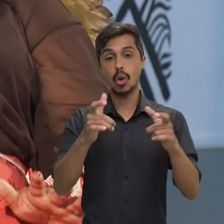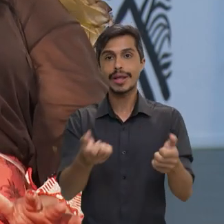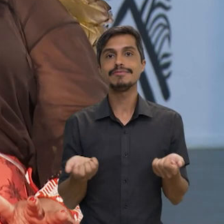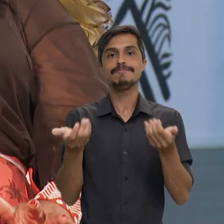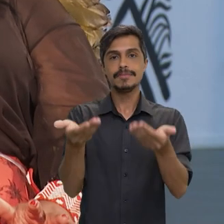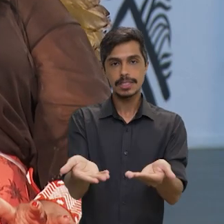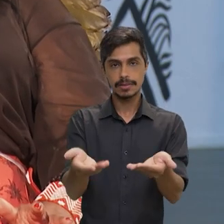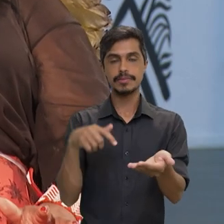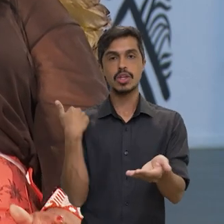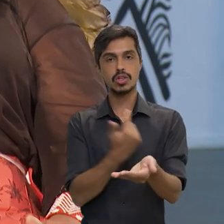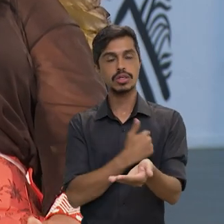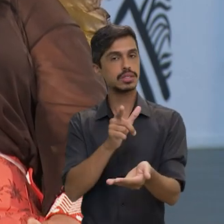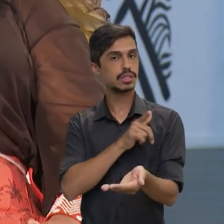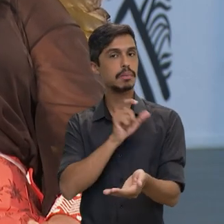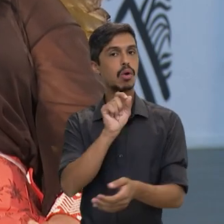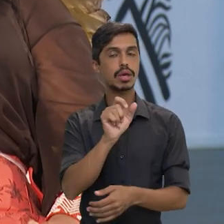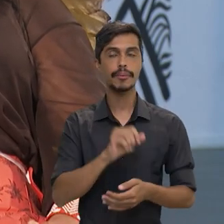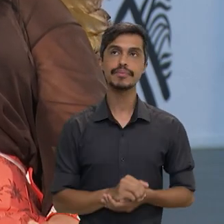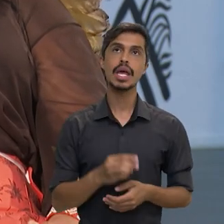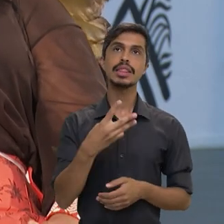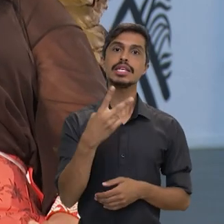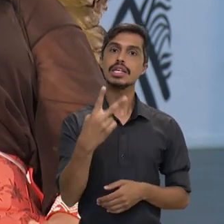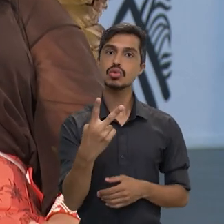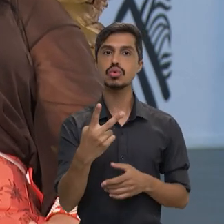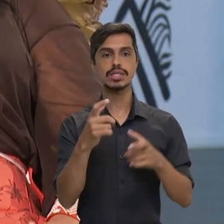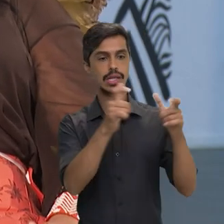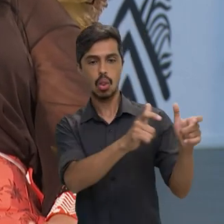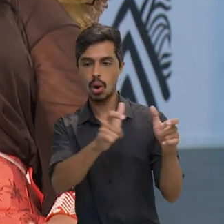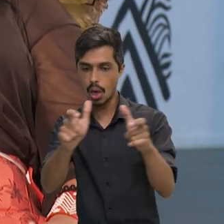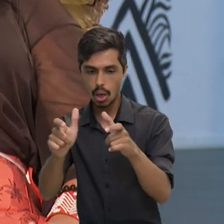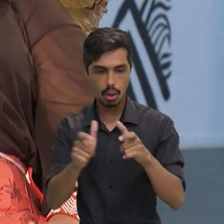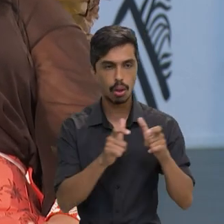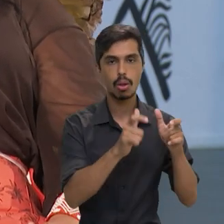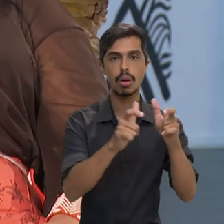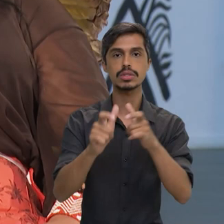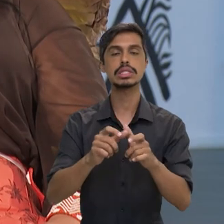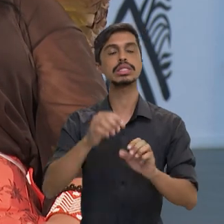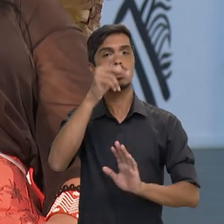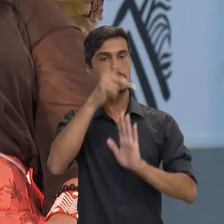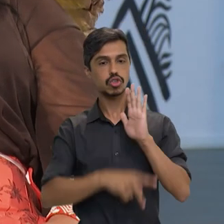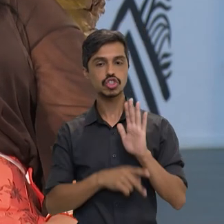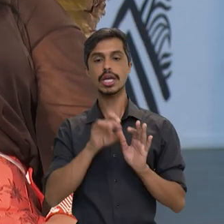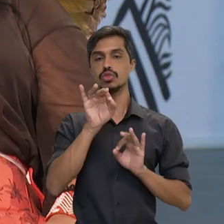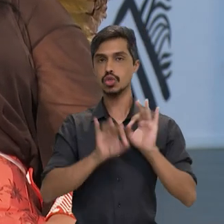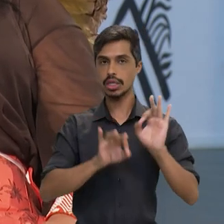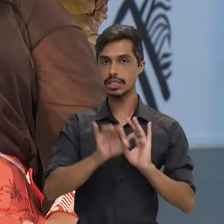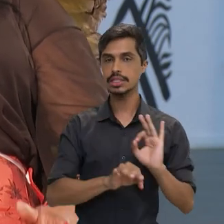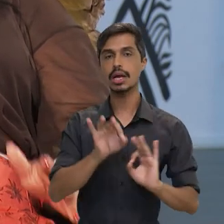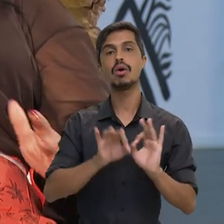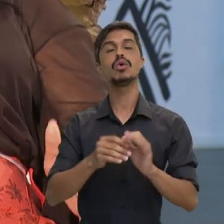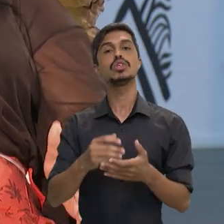entregar esses territórios. Então, nós temos 32 áreas que estão nesse planejamento,